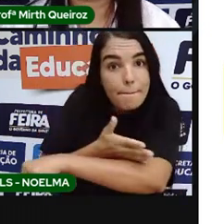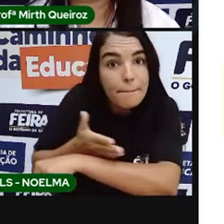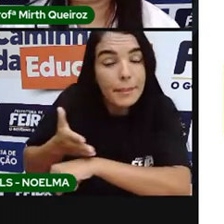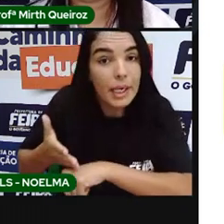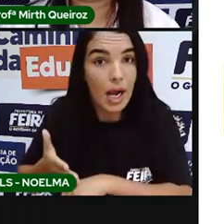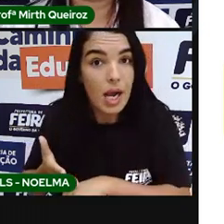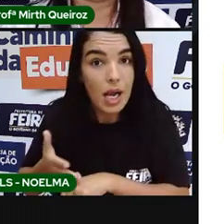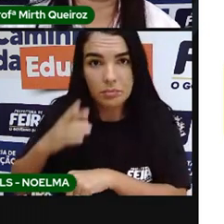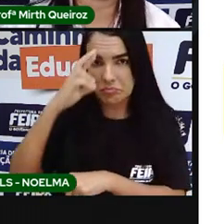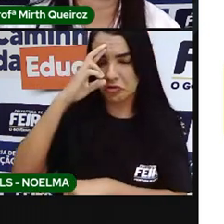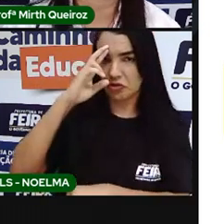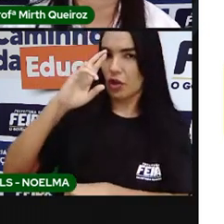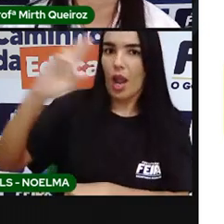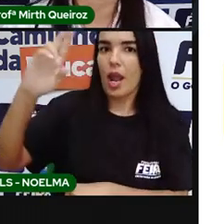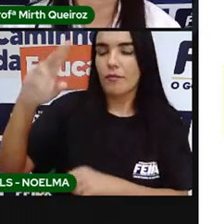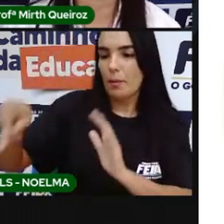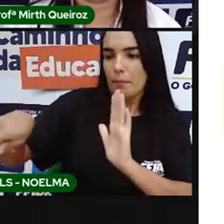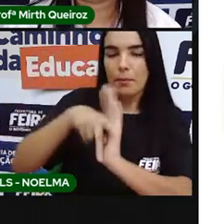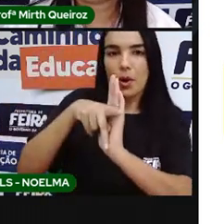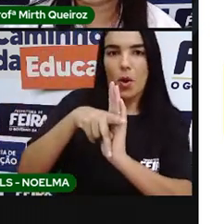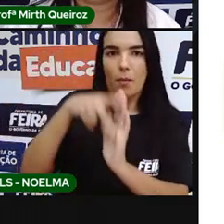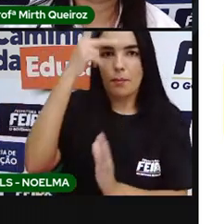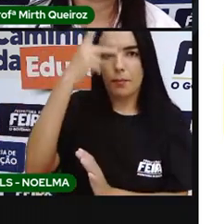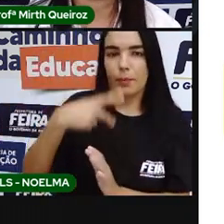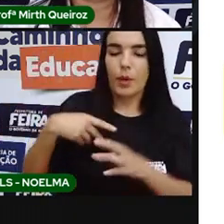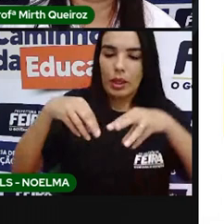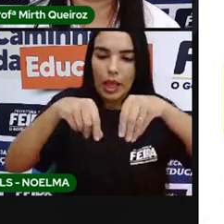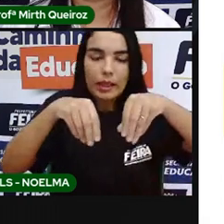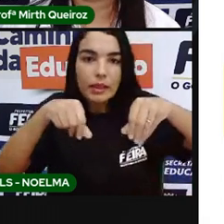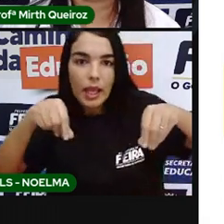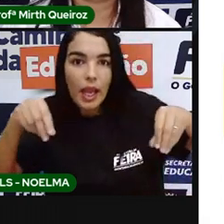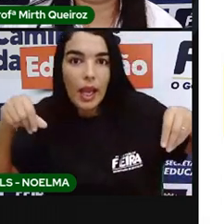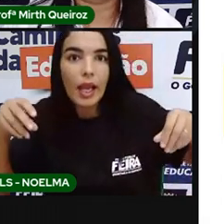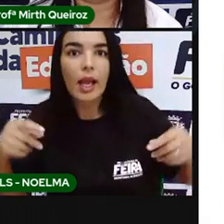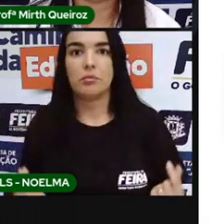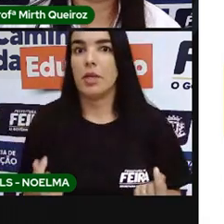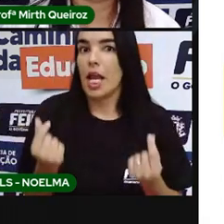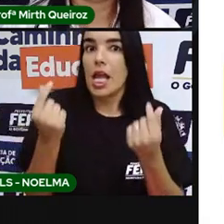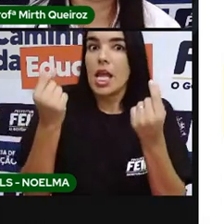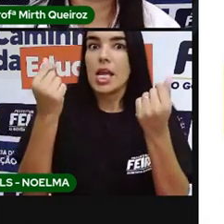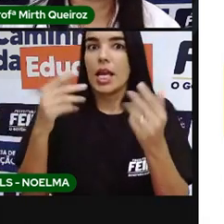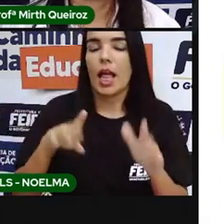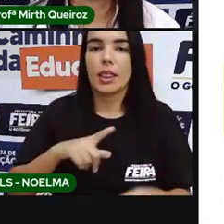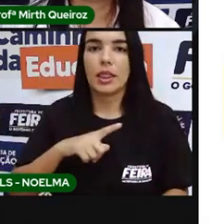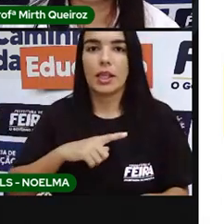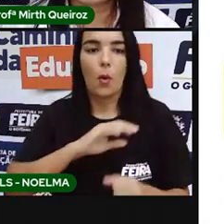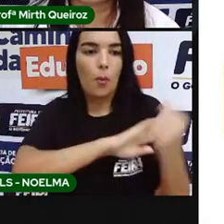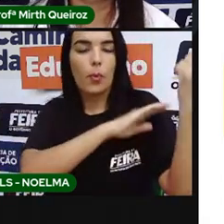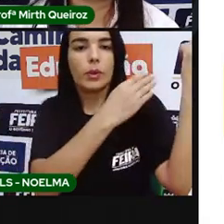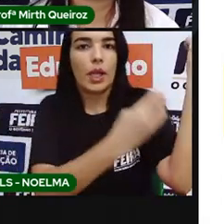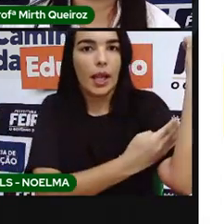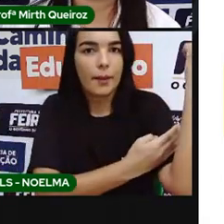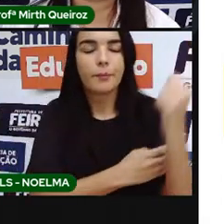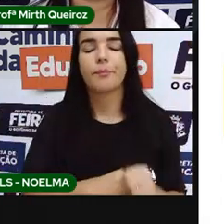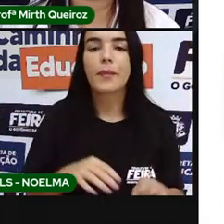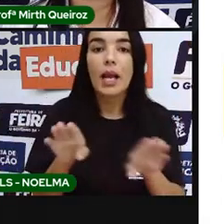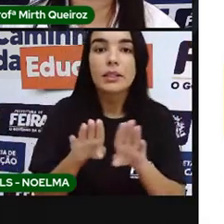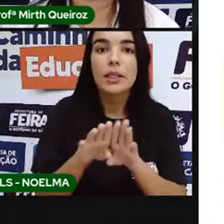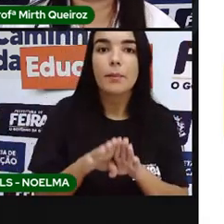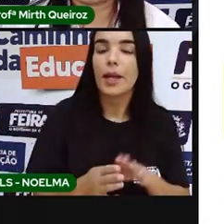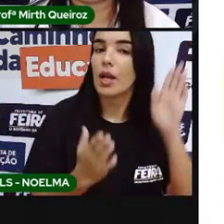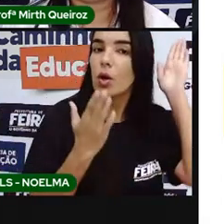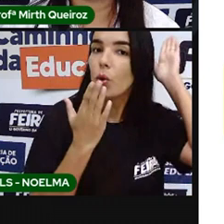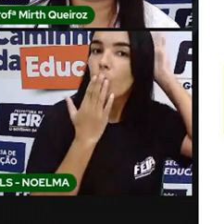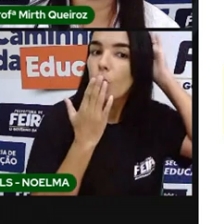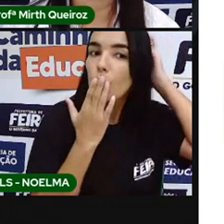senhores e os engenhos, né? Eram os senhores mais importantes, né? Da época, quem mantinha o poder. Os índios, que eram